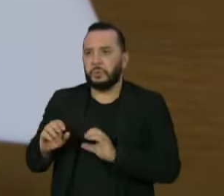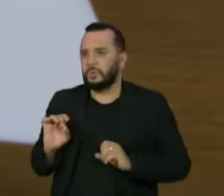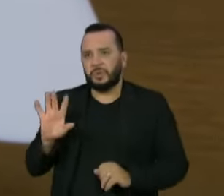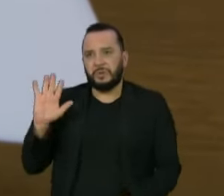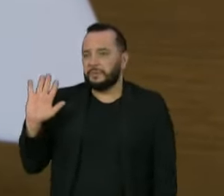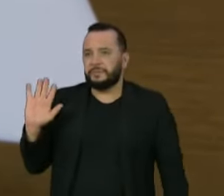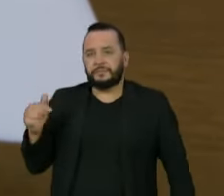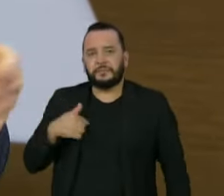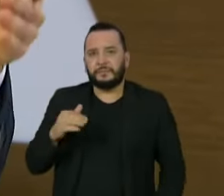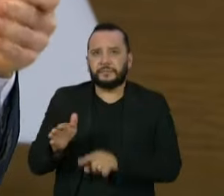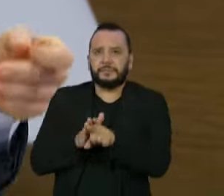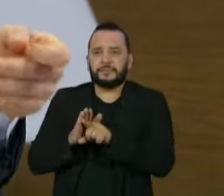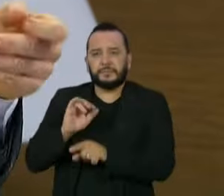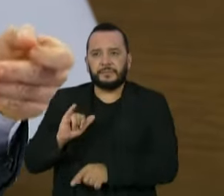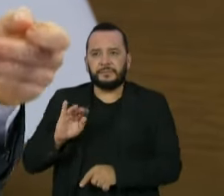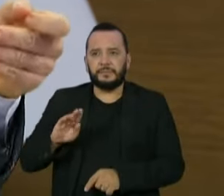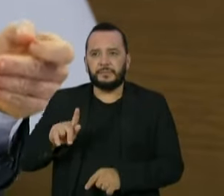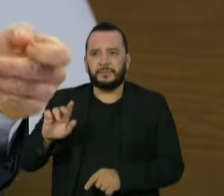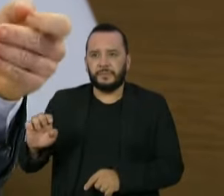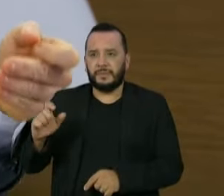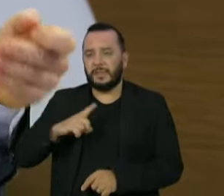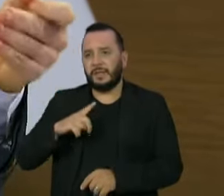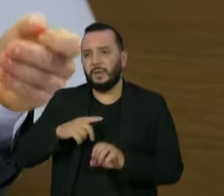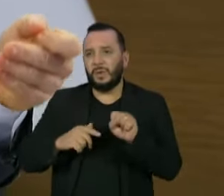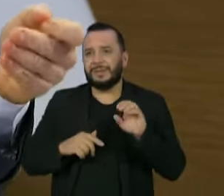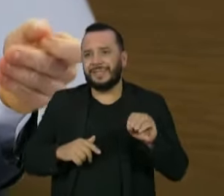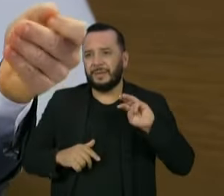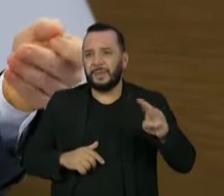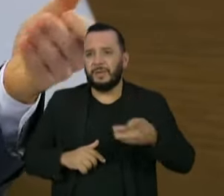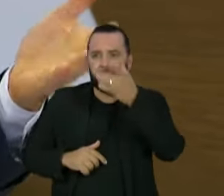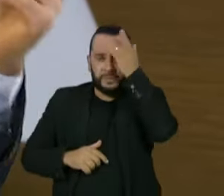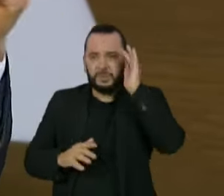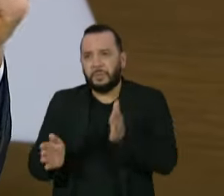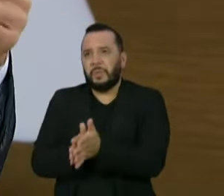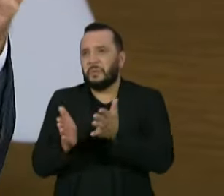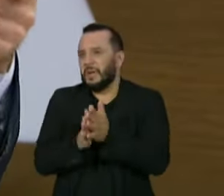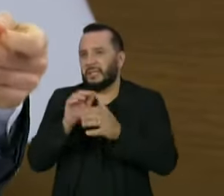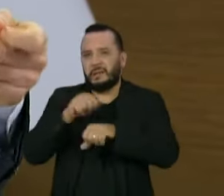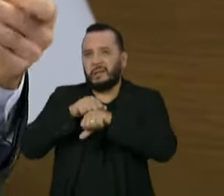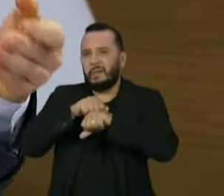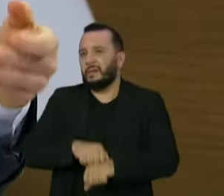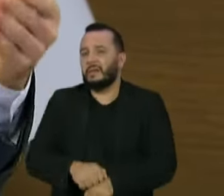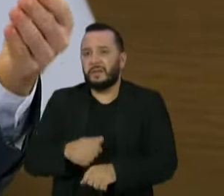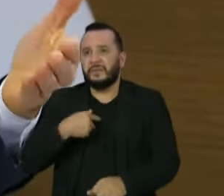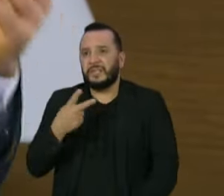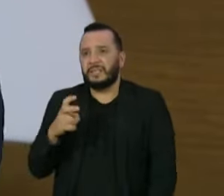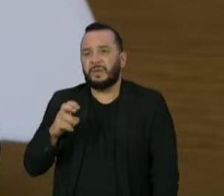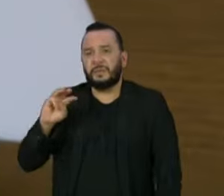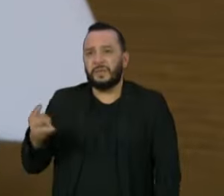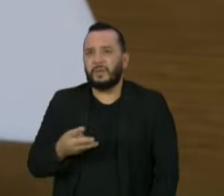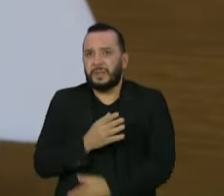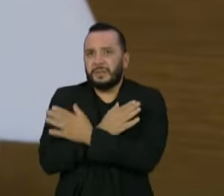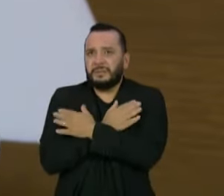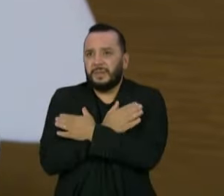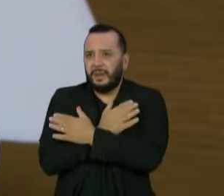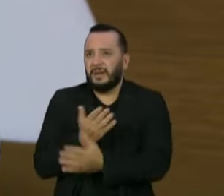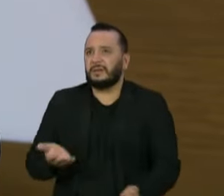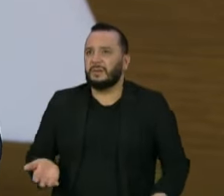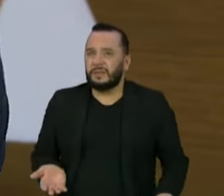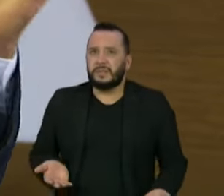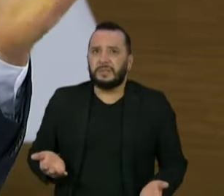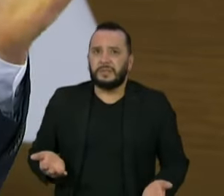recentes do IPGE, nós estamos com 80 milhões de brasileiros em situação de pobreza, extrema pobreza, 25 milhões de desempregados subutilizados.